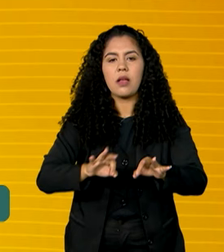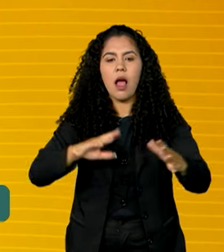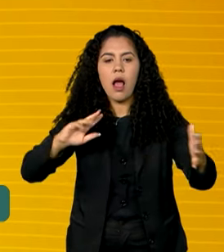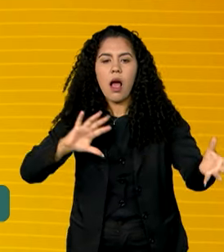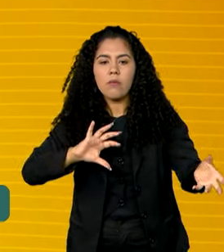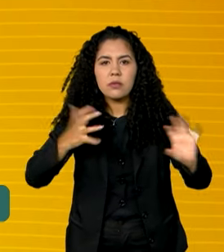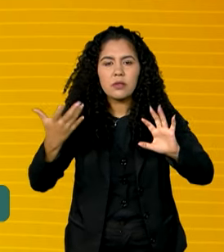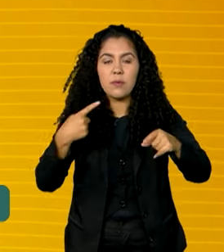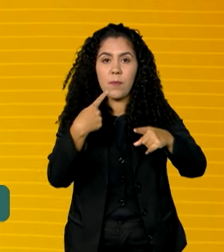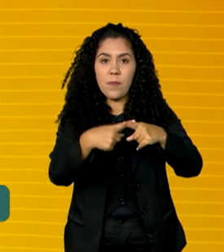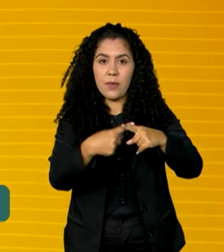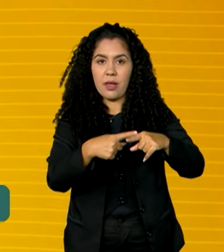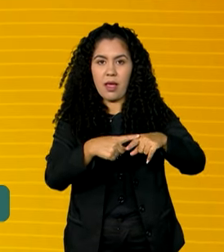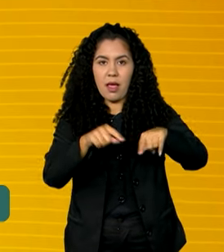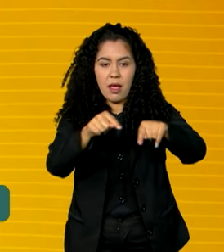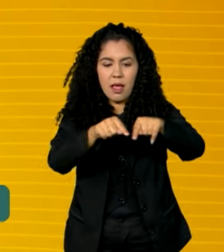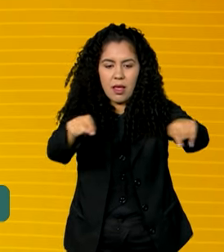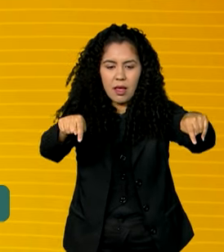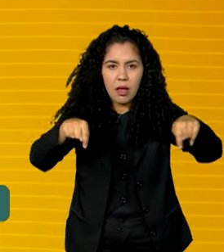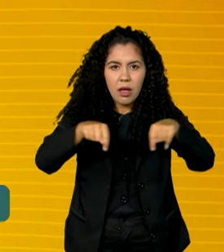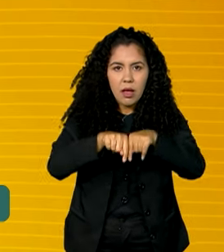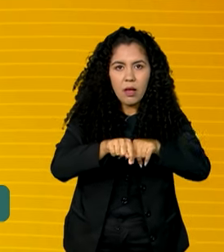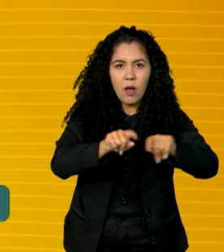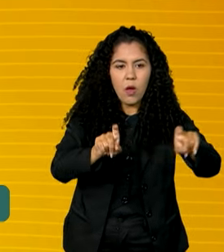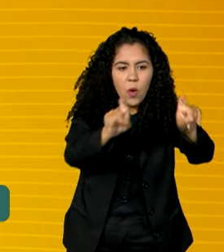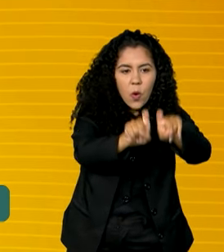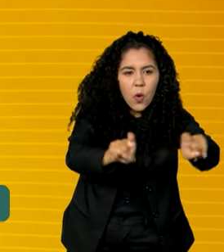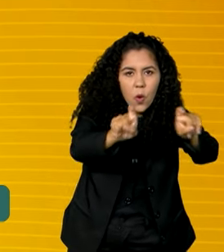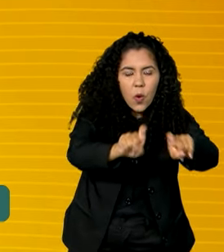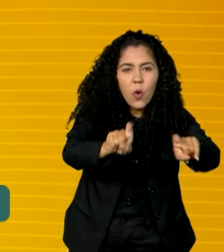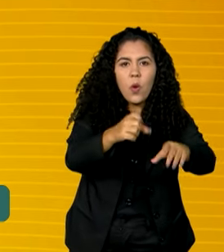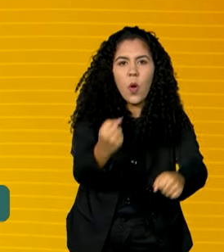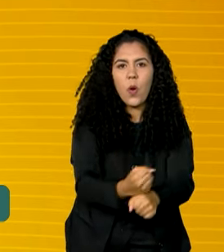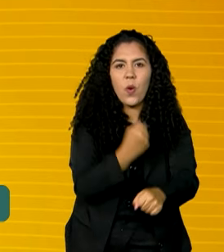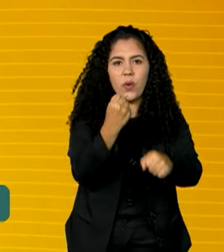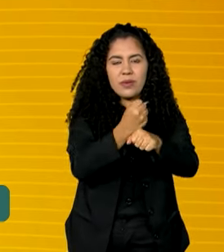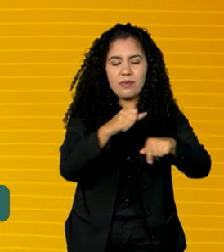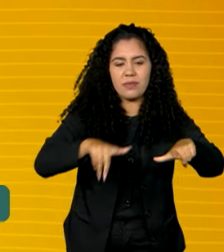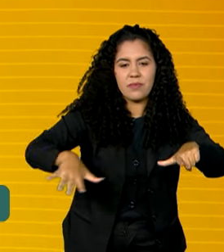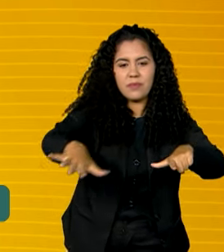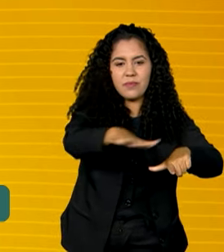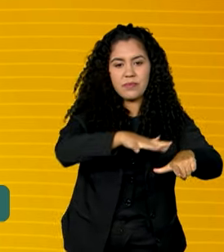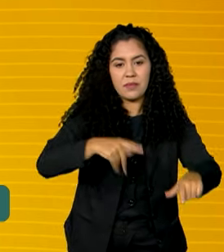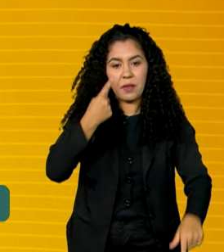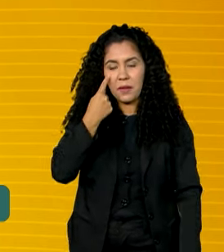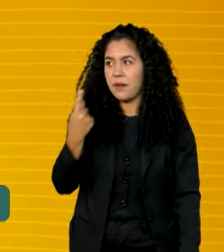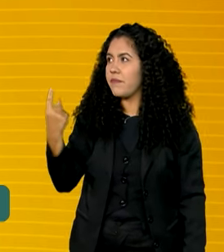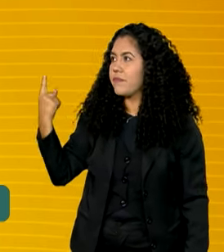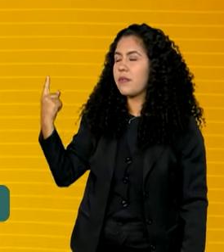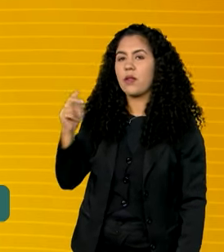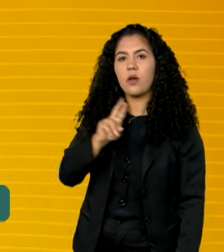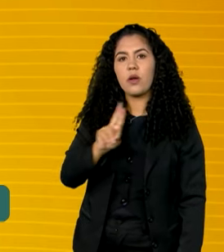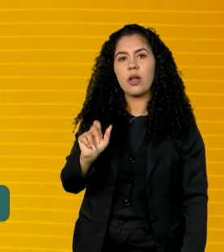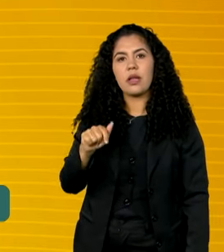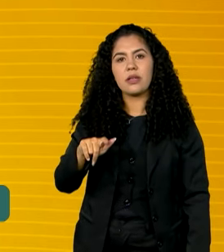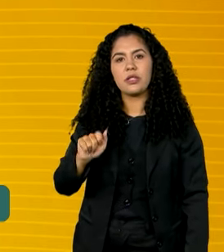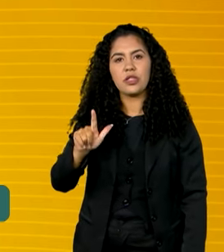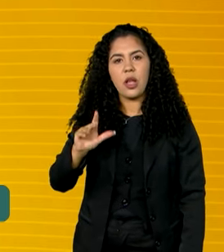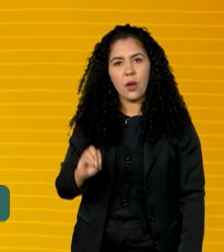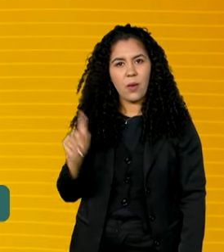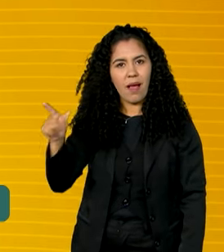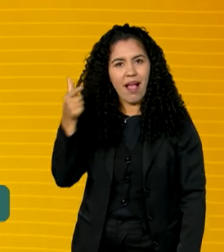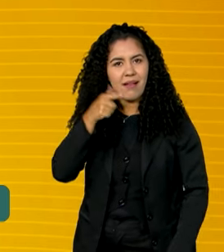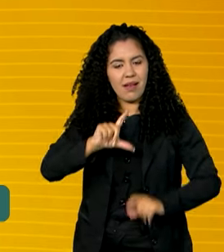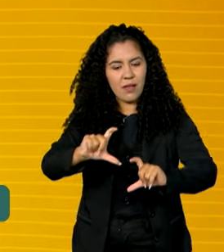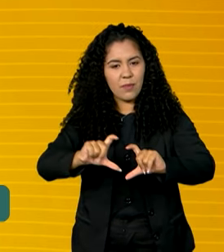laboratório digital foi construído na unidade. Ângelo, um dos medalhistas, teve contato com o computador